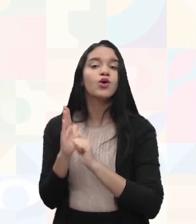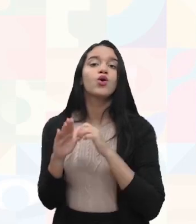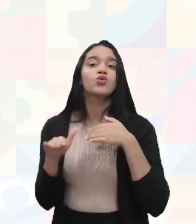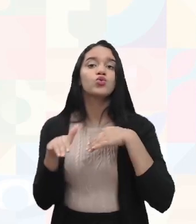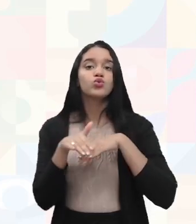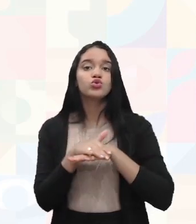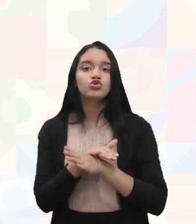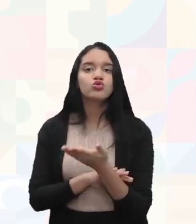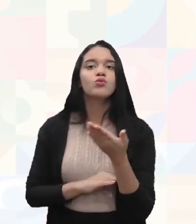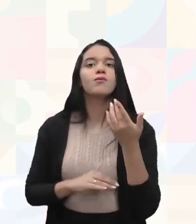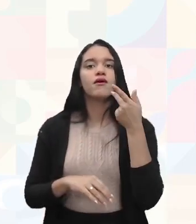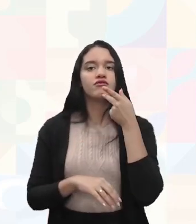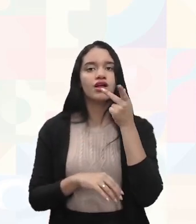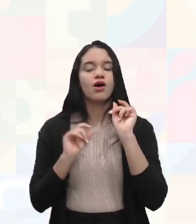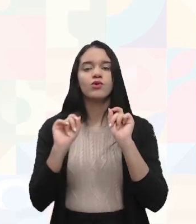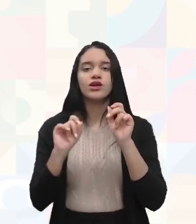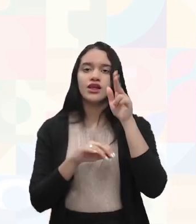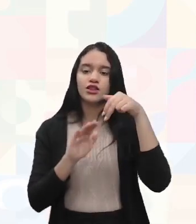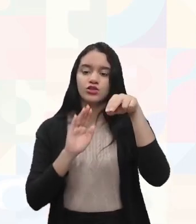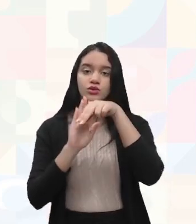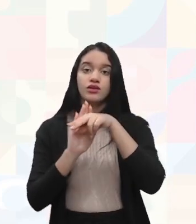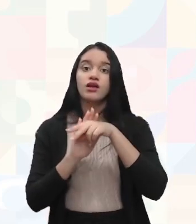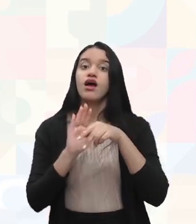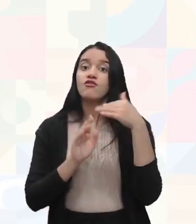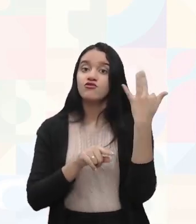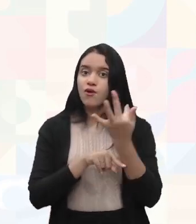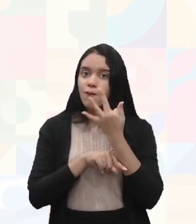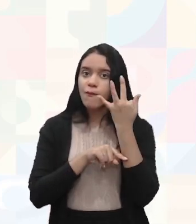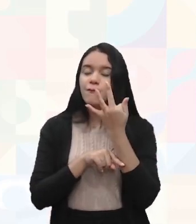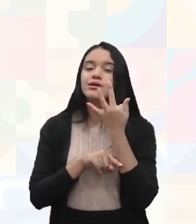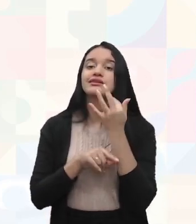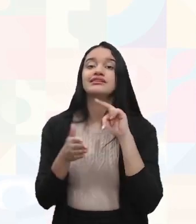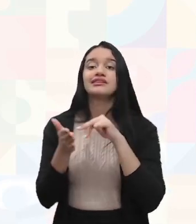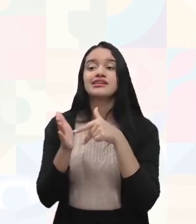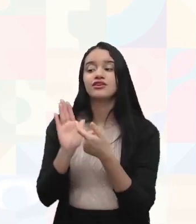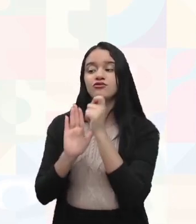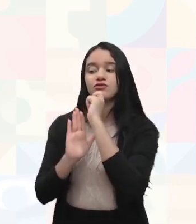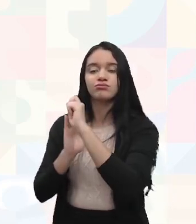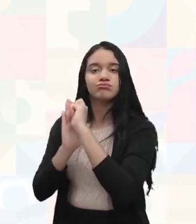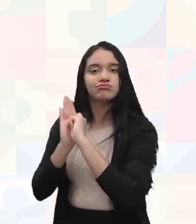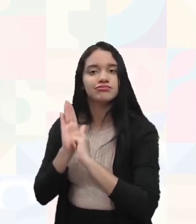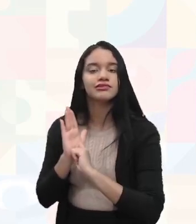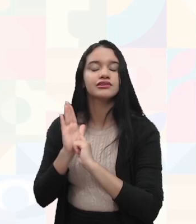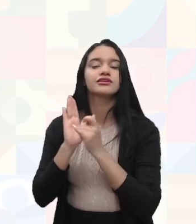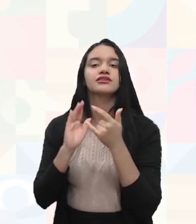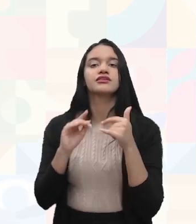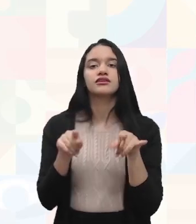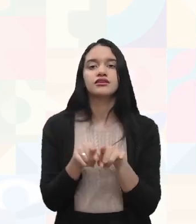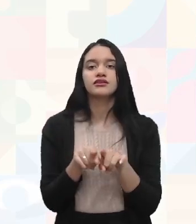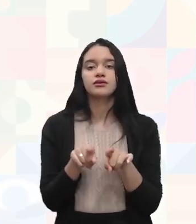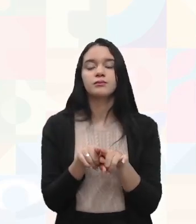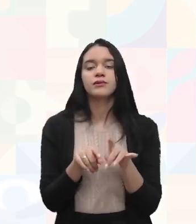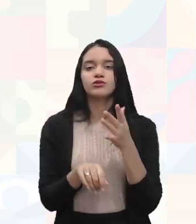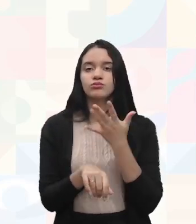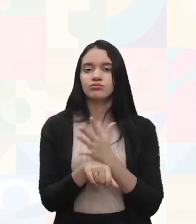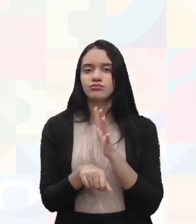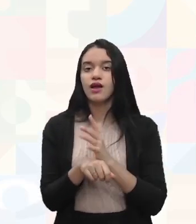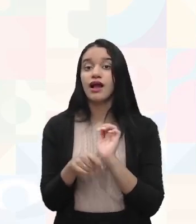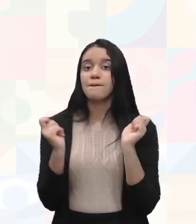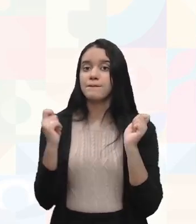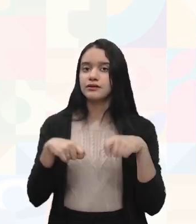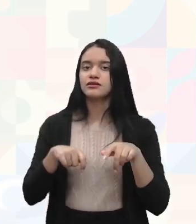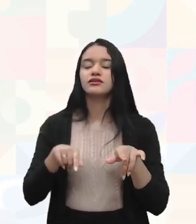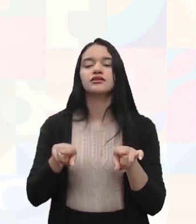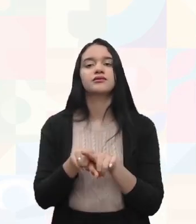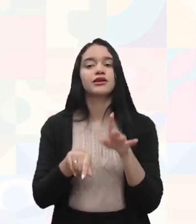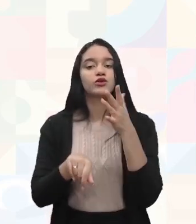formalmente, é por escrito. Ele tem que estar capacitado com treinamento prático e